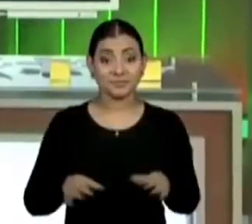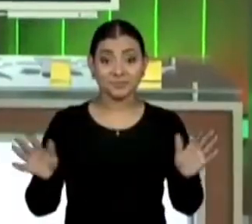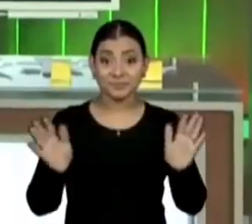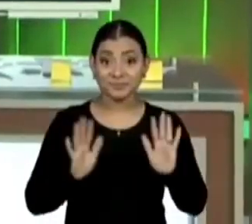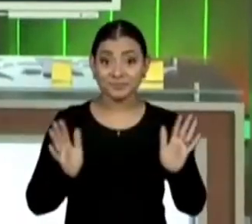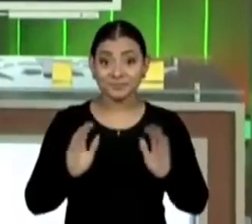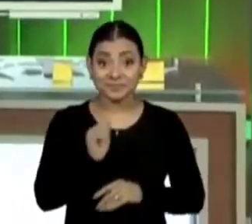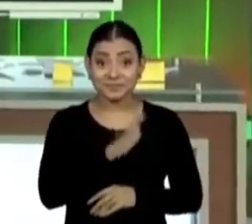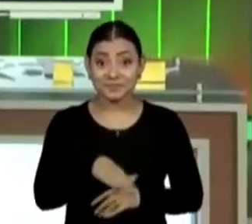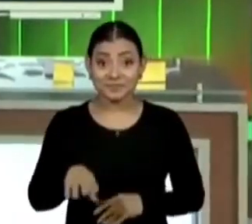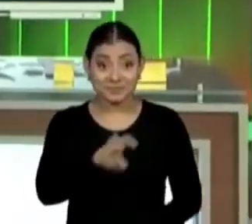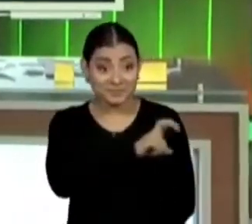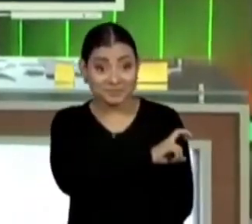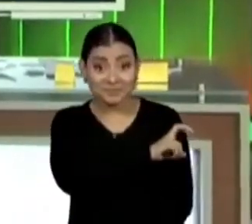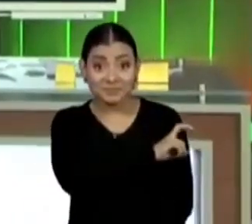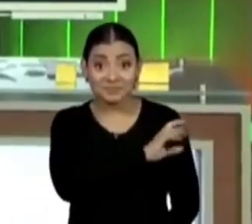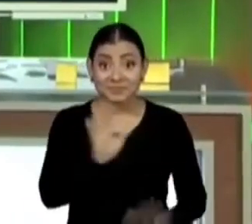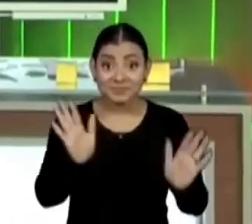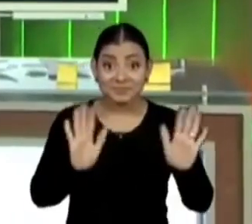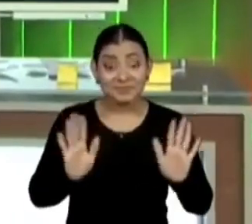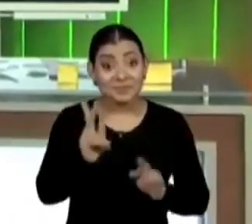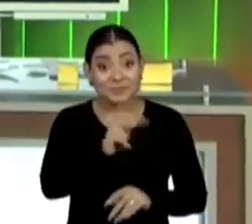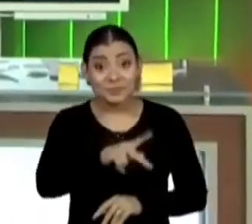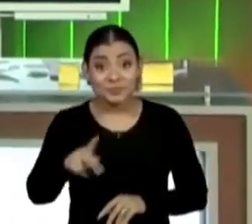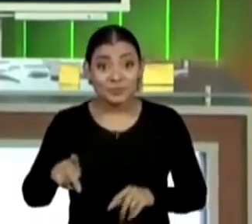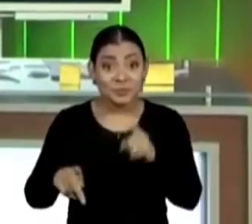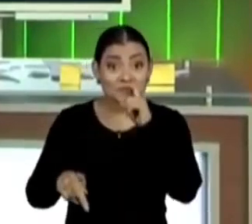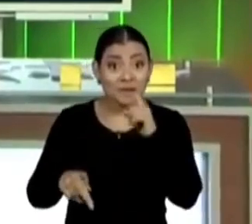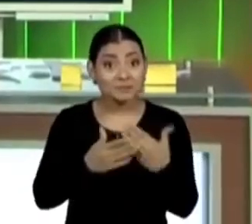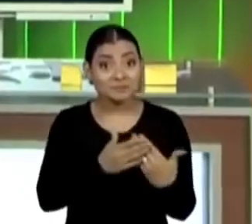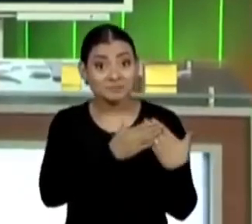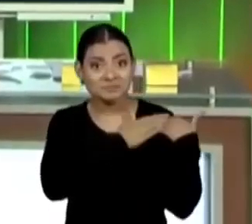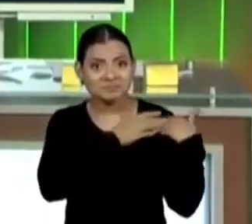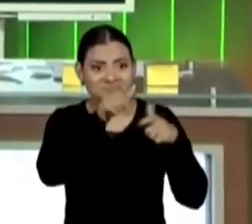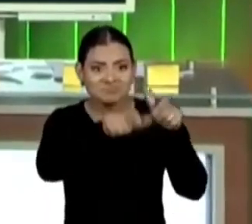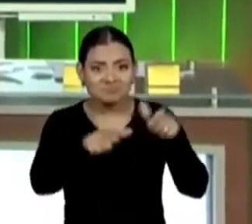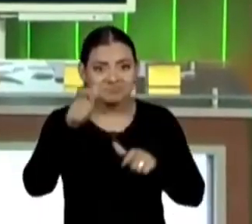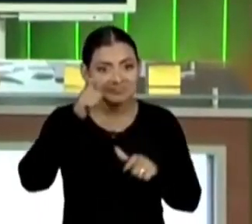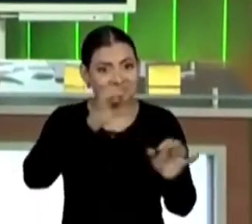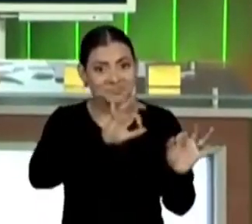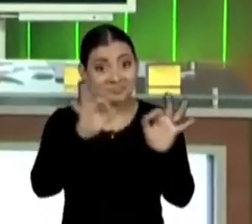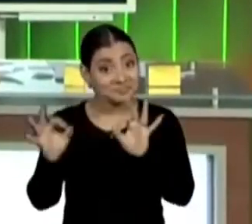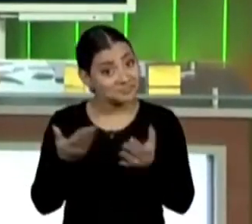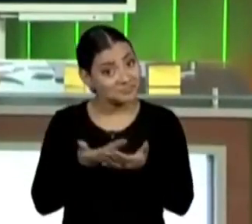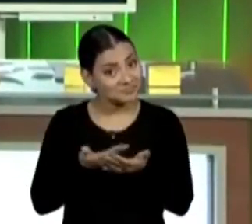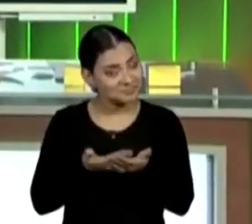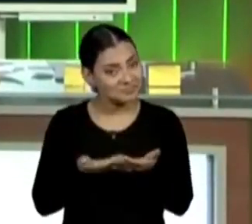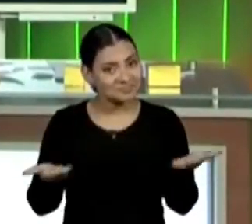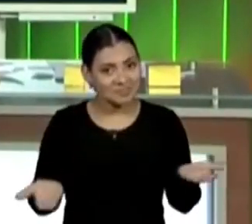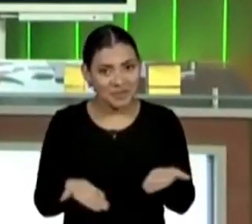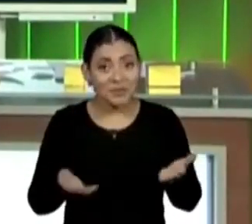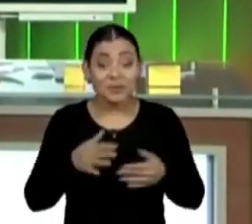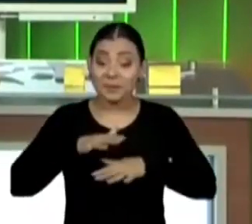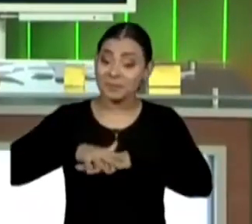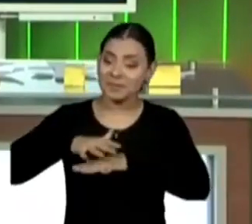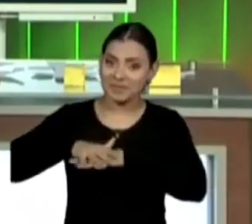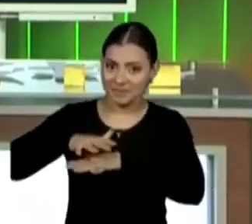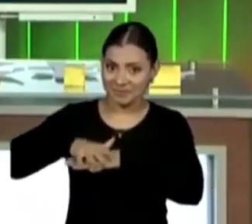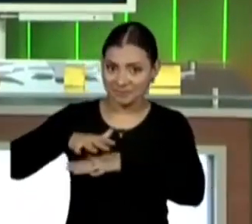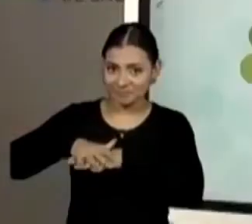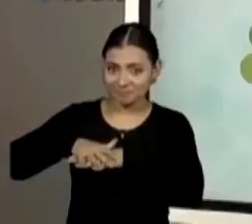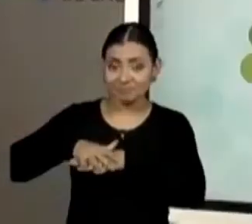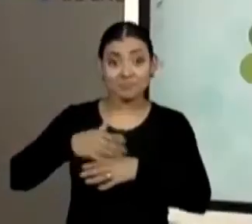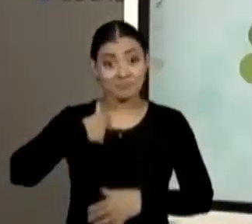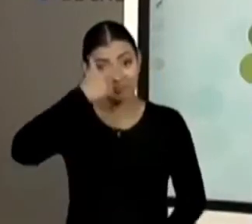Olá estudante do quinto ano, oi professores, pais, responsáveis que acompanham essa aula. Essa aula será de matemática,